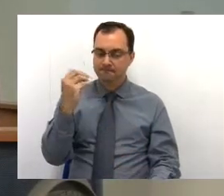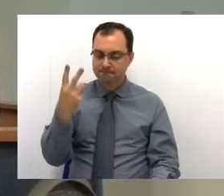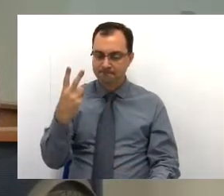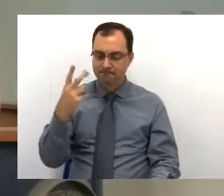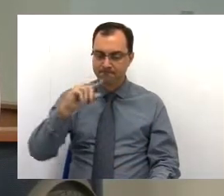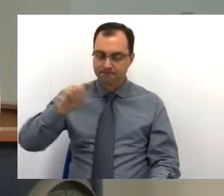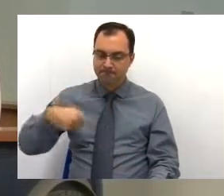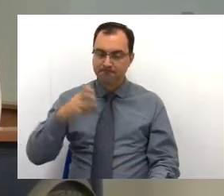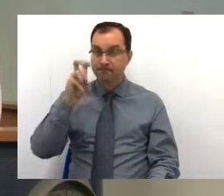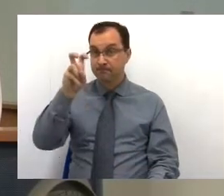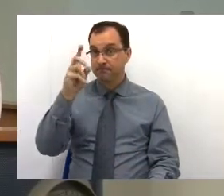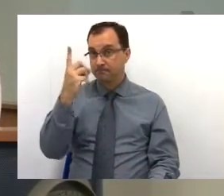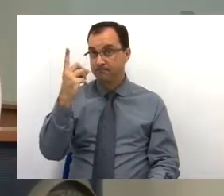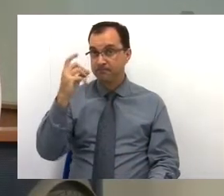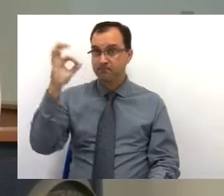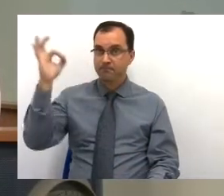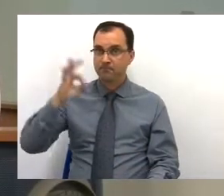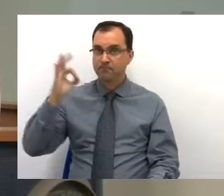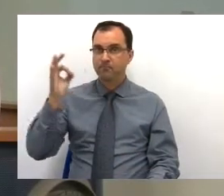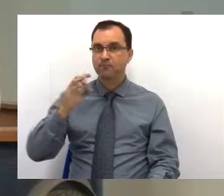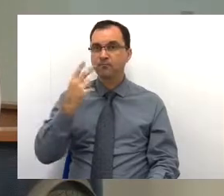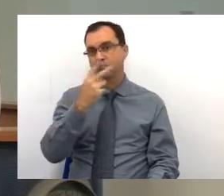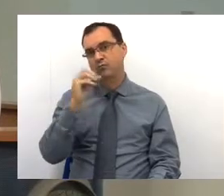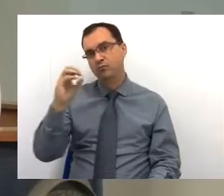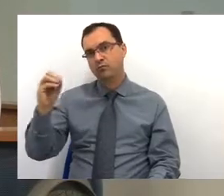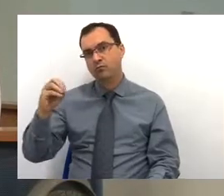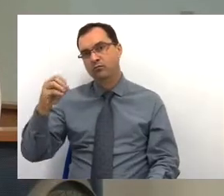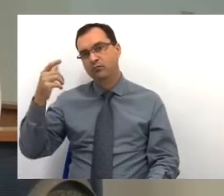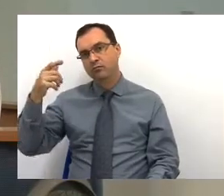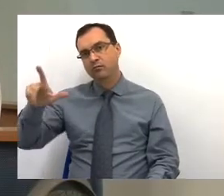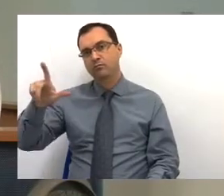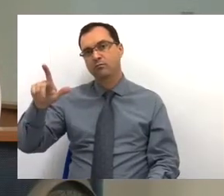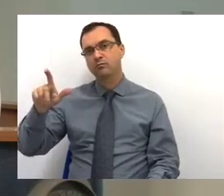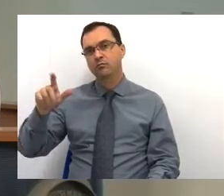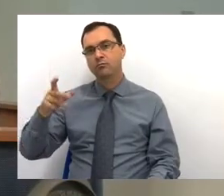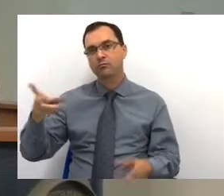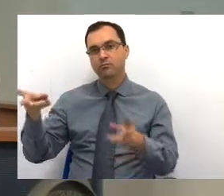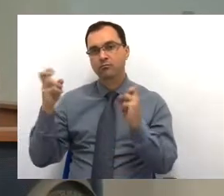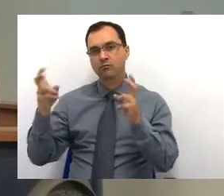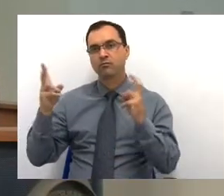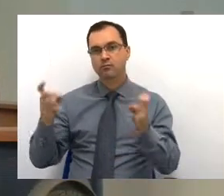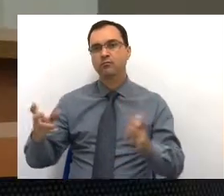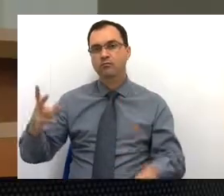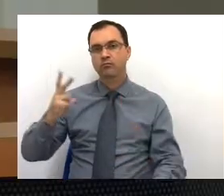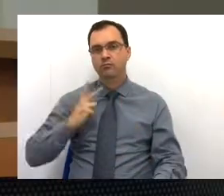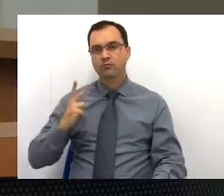51% do valor de 200, mais da receita patrimonial.